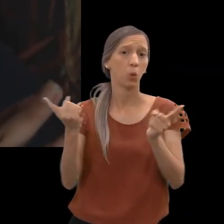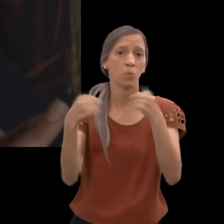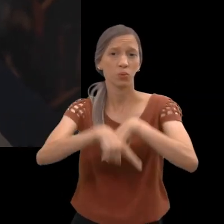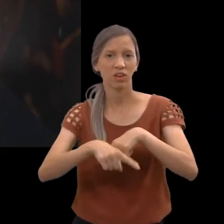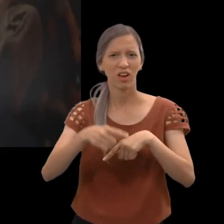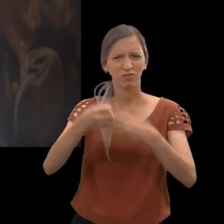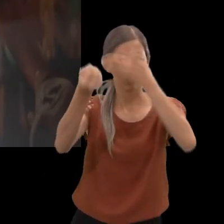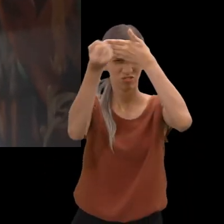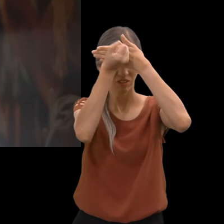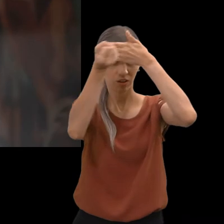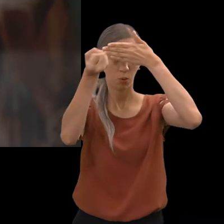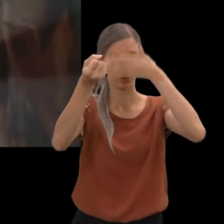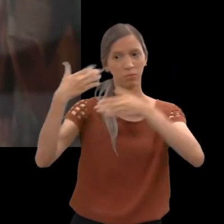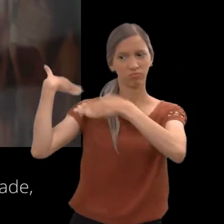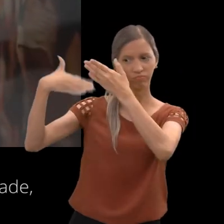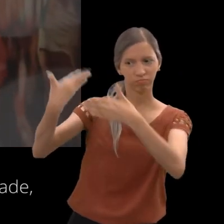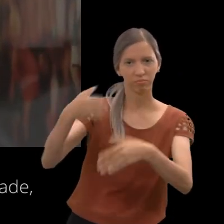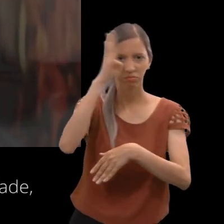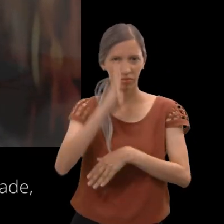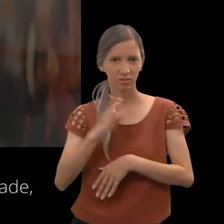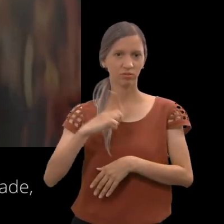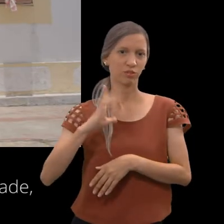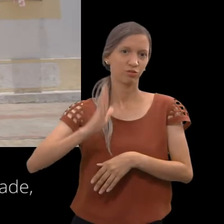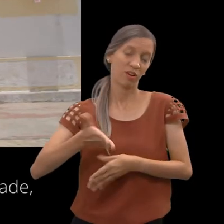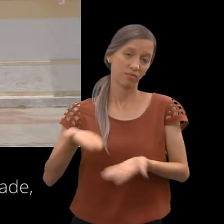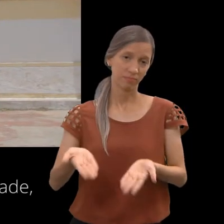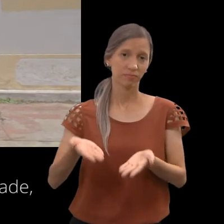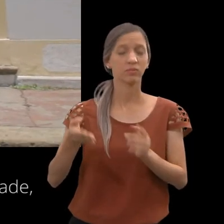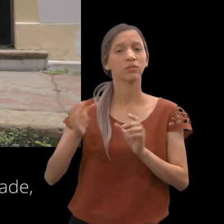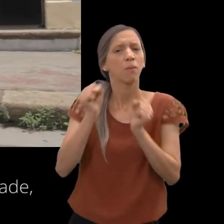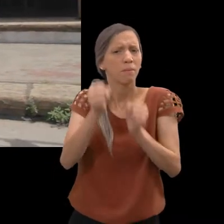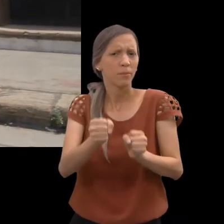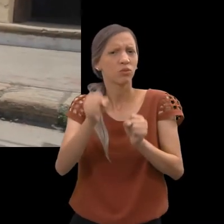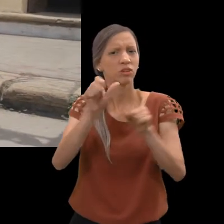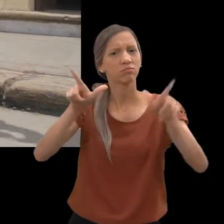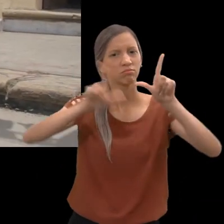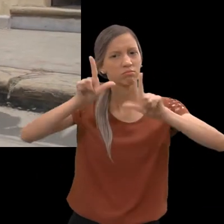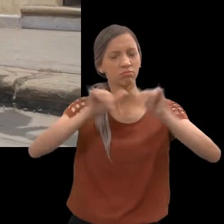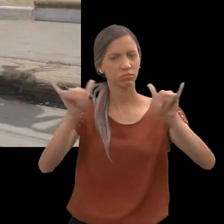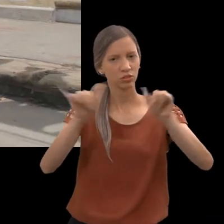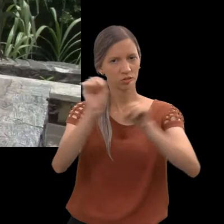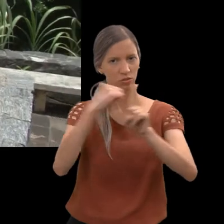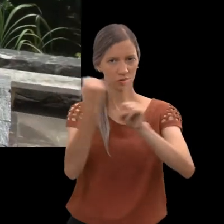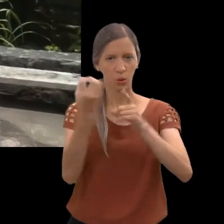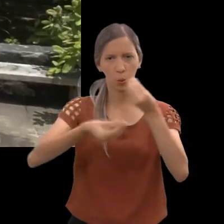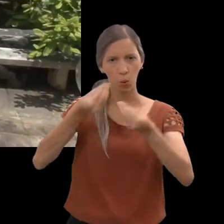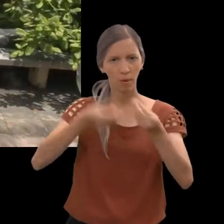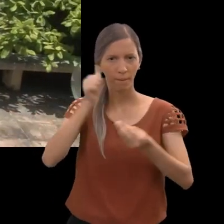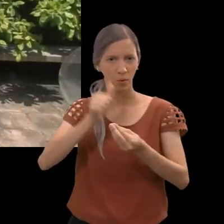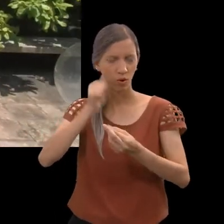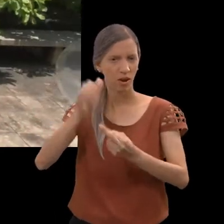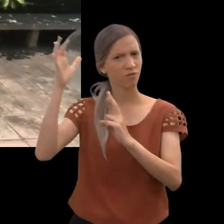os estereótipos já existentes no Brasil. Levando em consideração o poder da mídia na sociedade, a forma como a mulher é retratada influencia